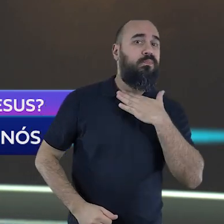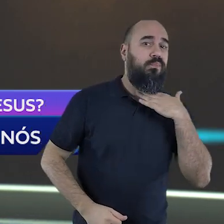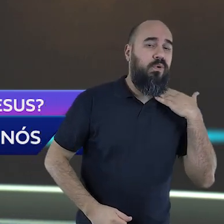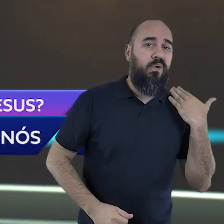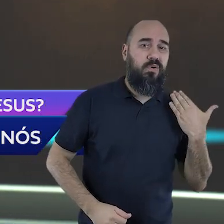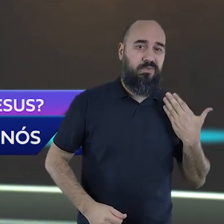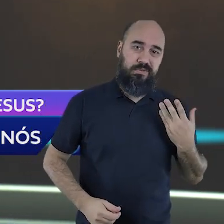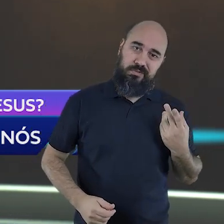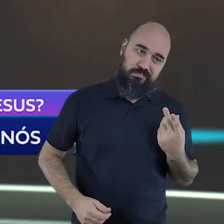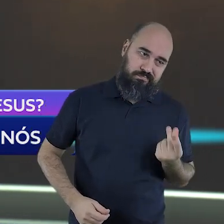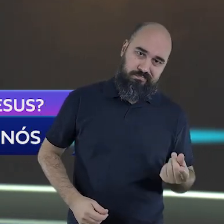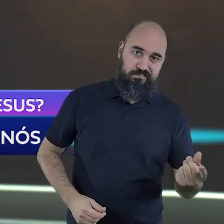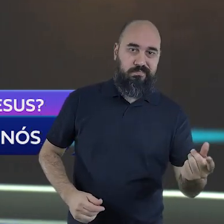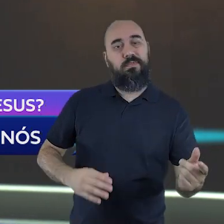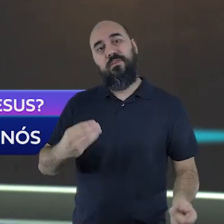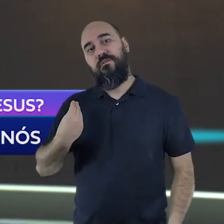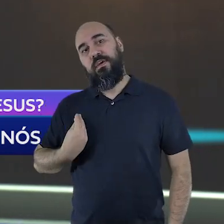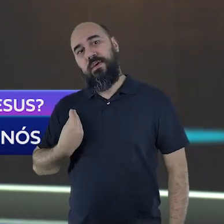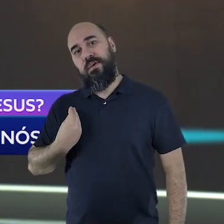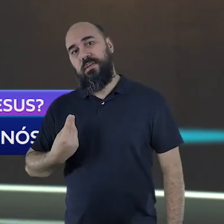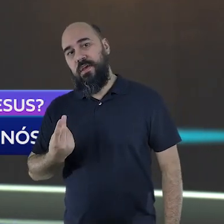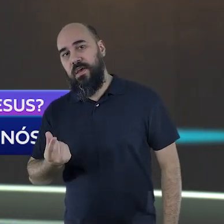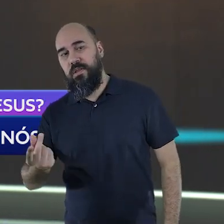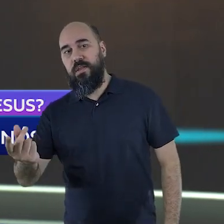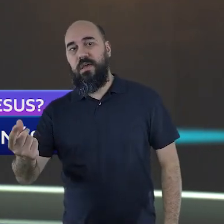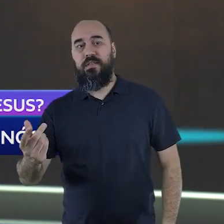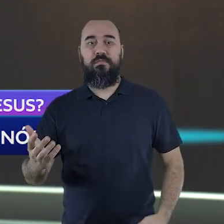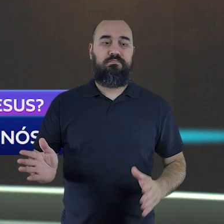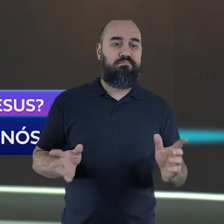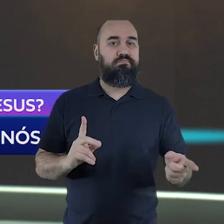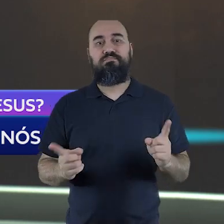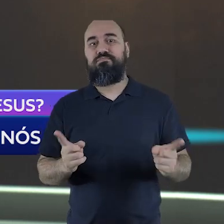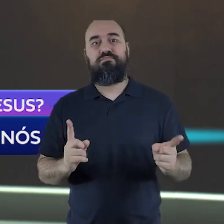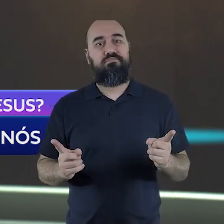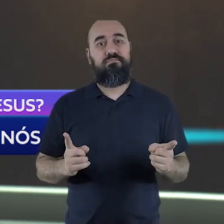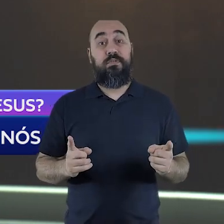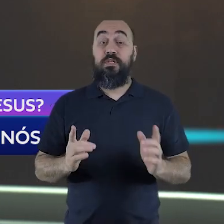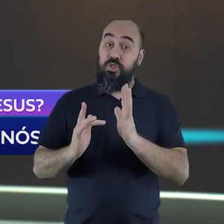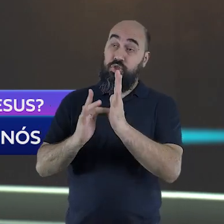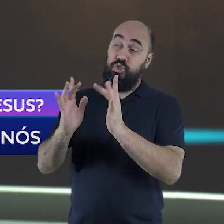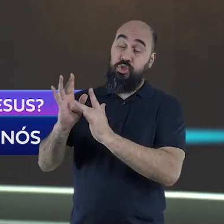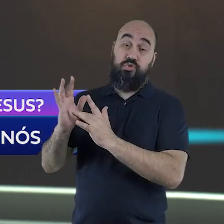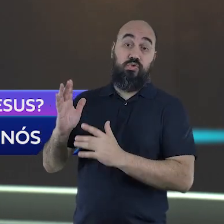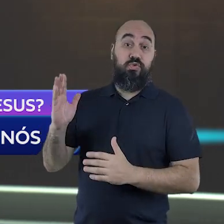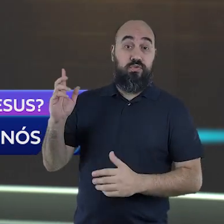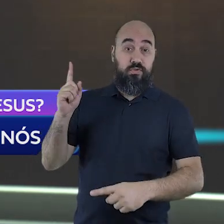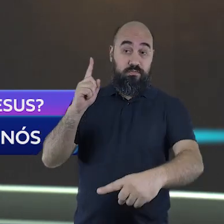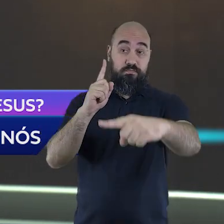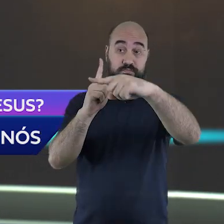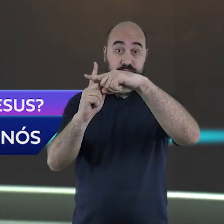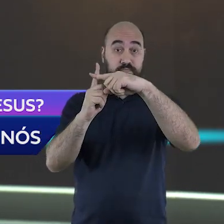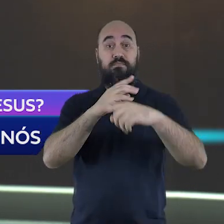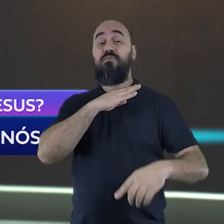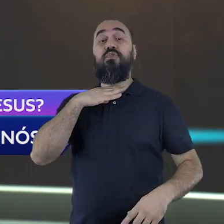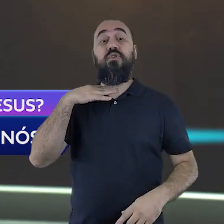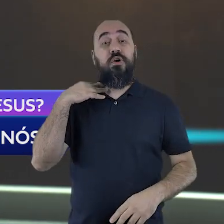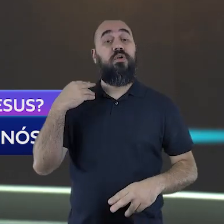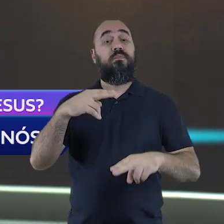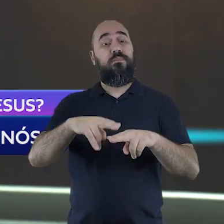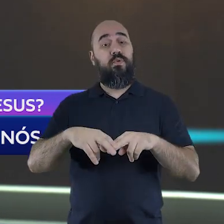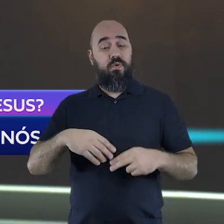passou e enfrentou foi as custas do meu pecado e do seu pecado.